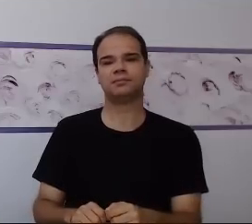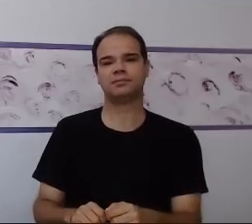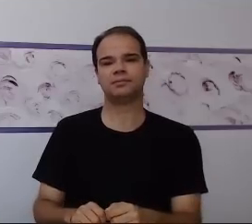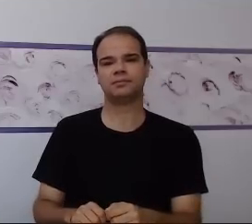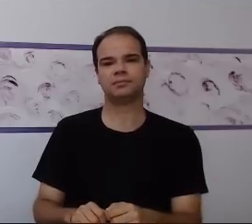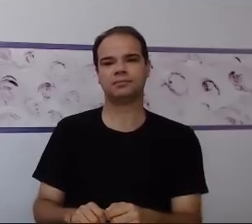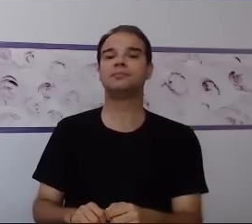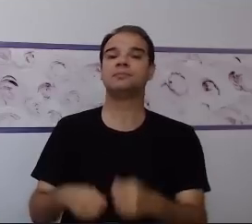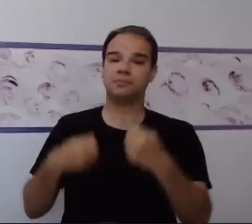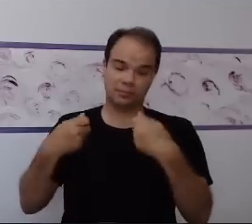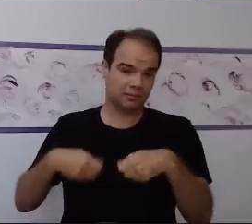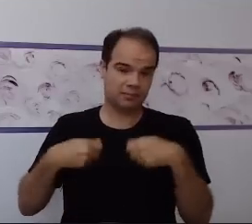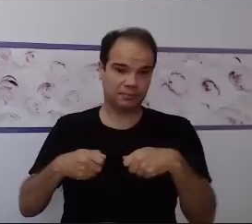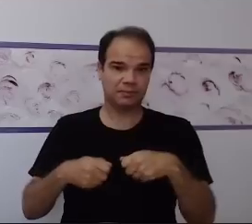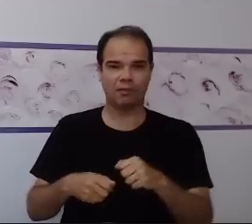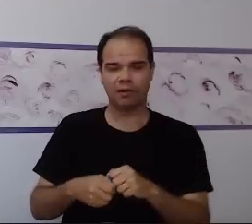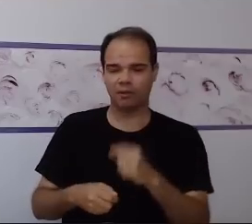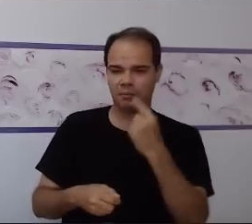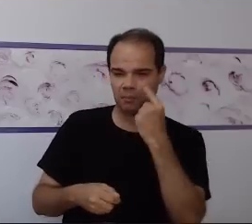partir para a adequação.